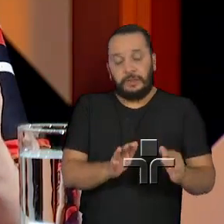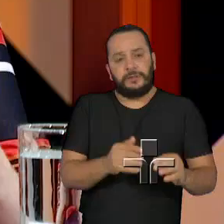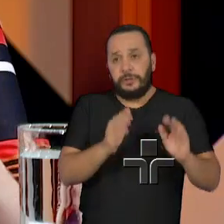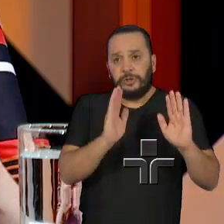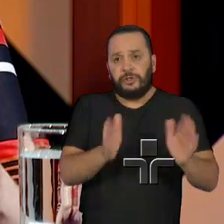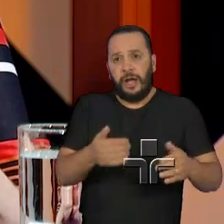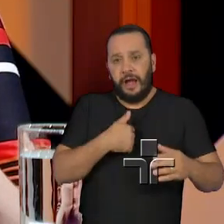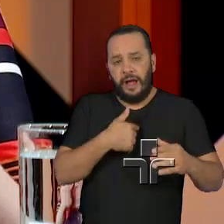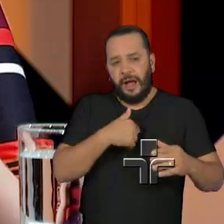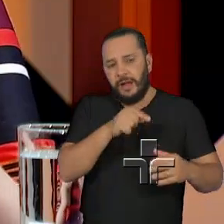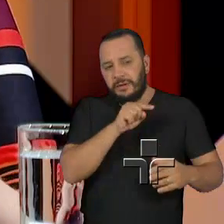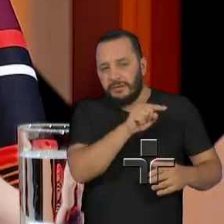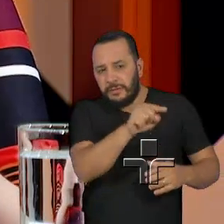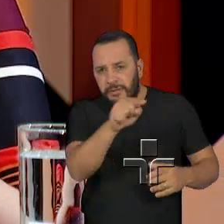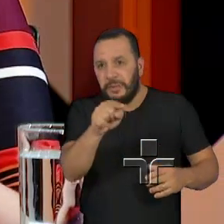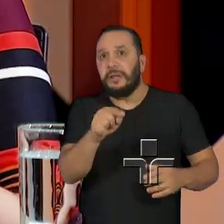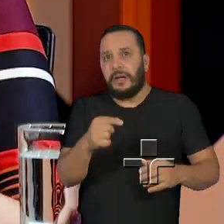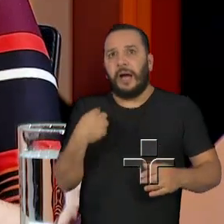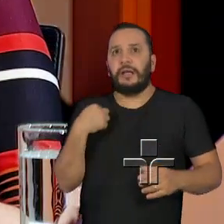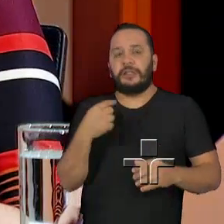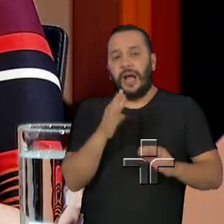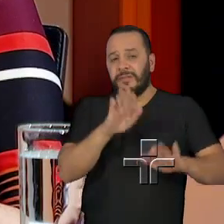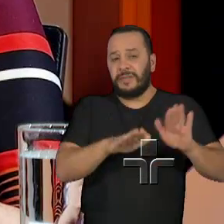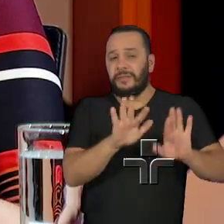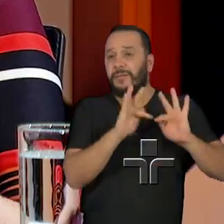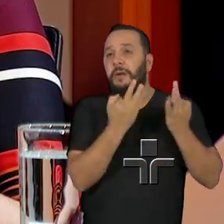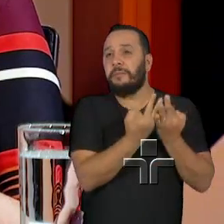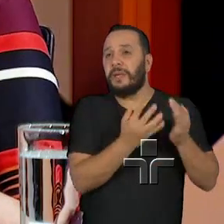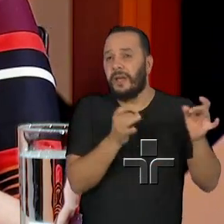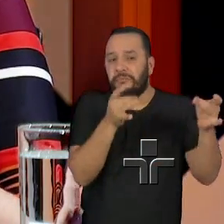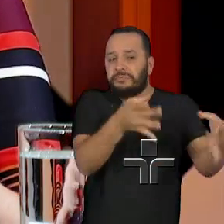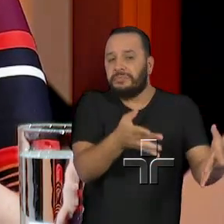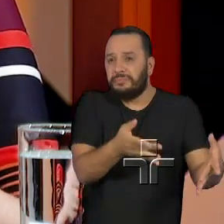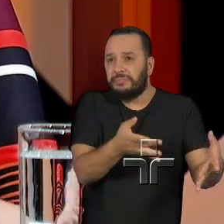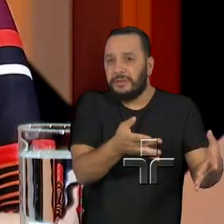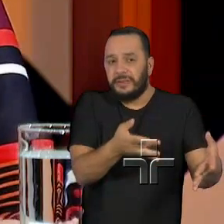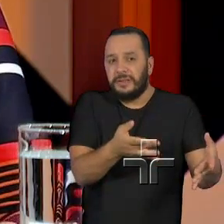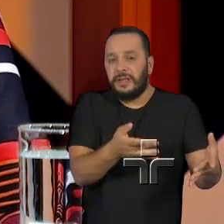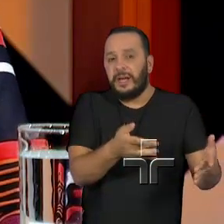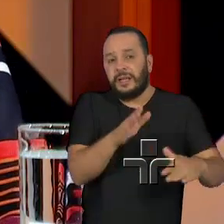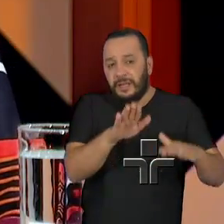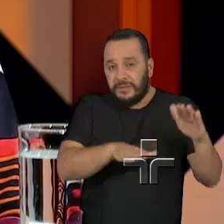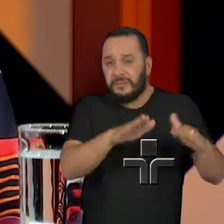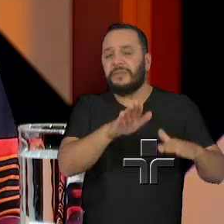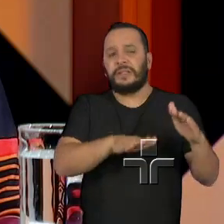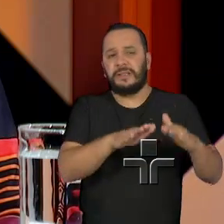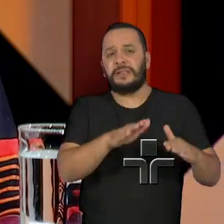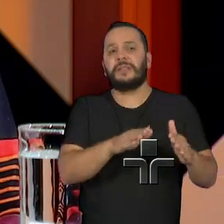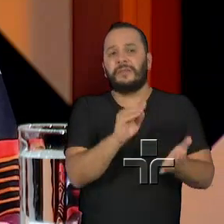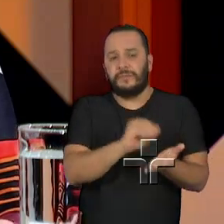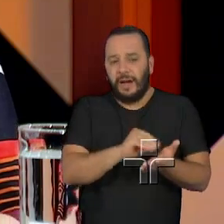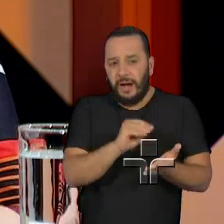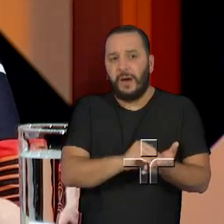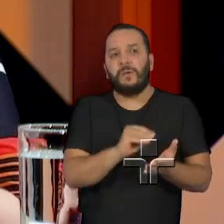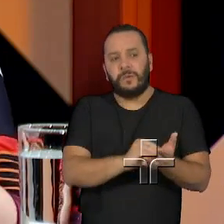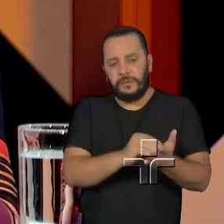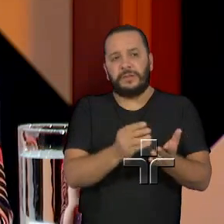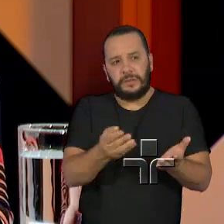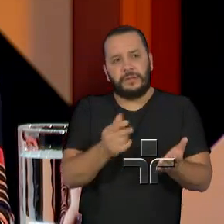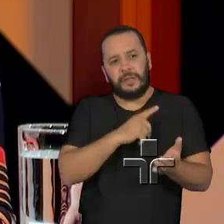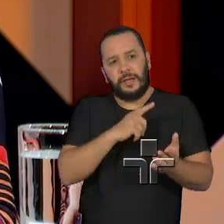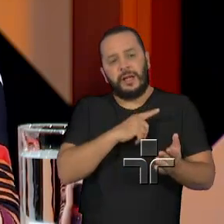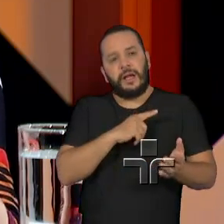e adolescente, por conta da ação ou da omissão da família e também por conta da necessidade de um serviço, uma política pública que pode ser